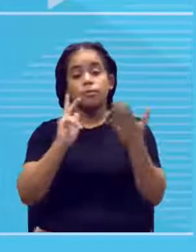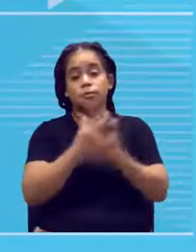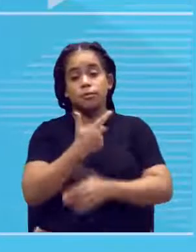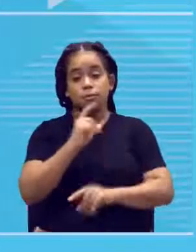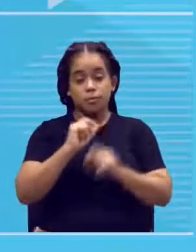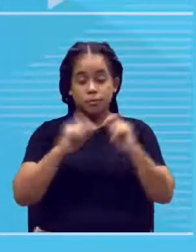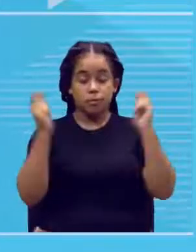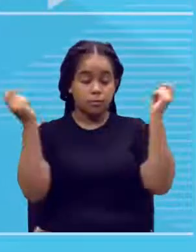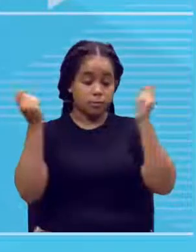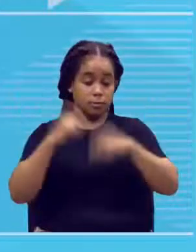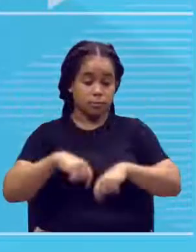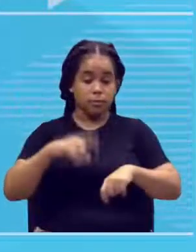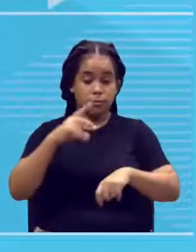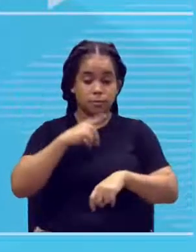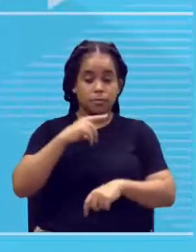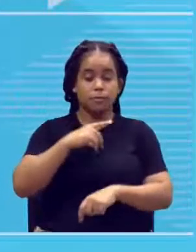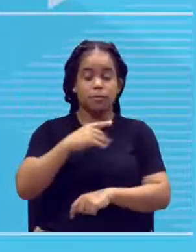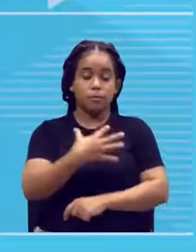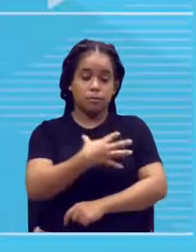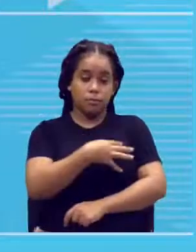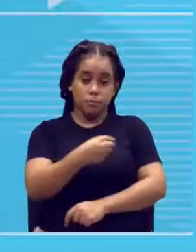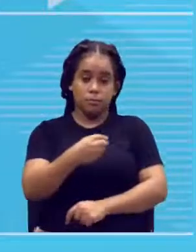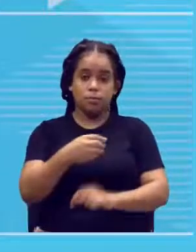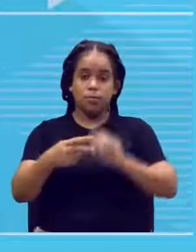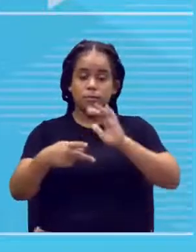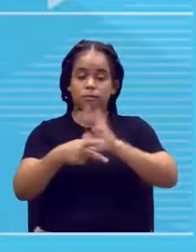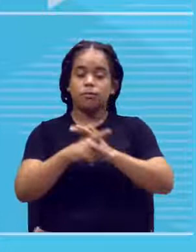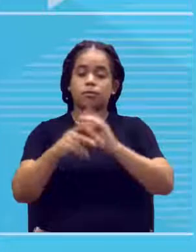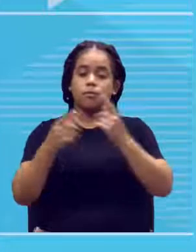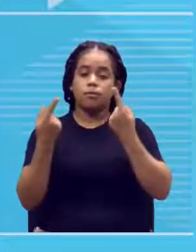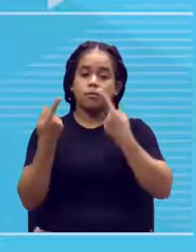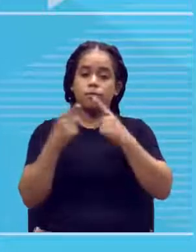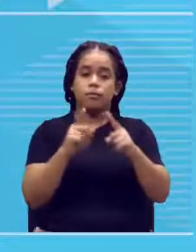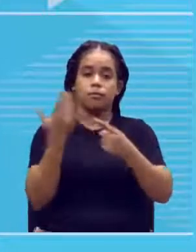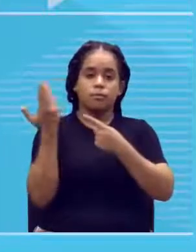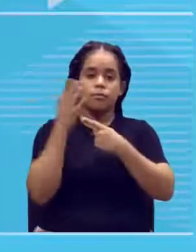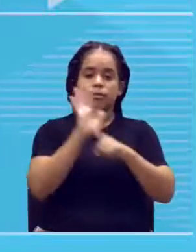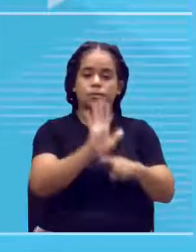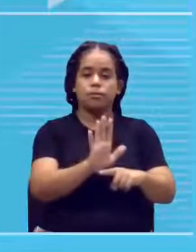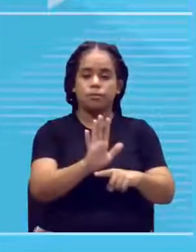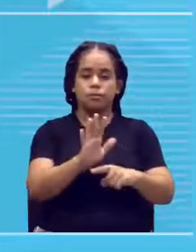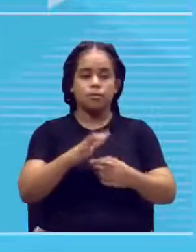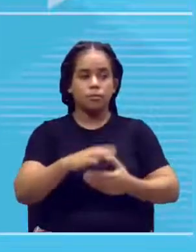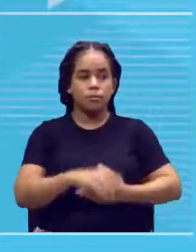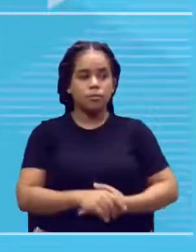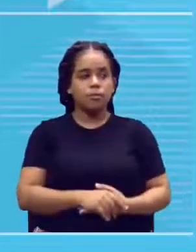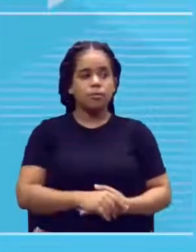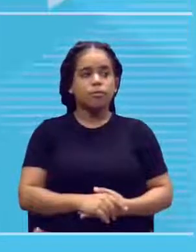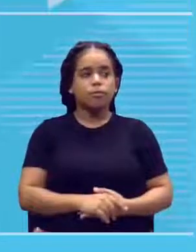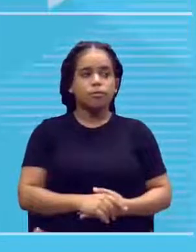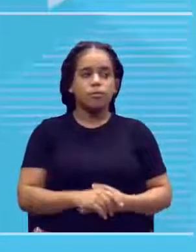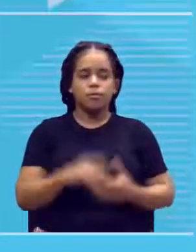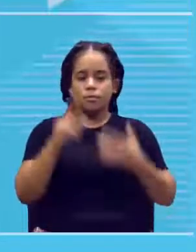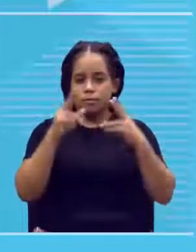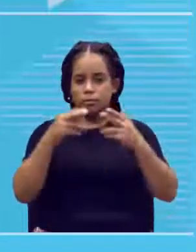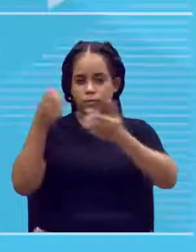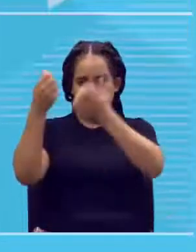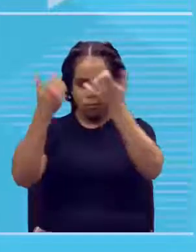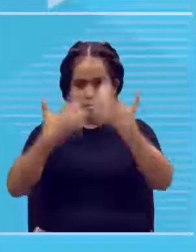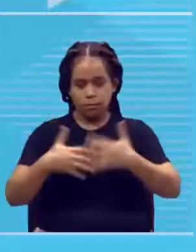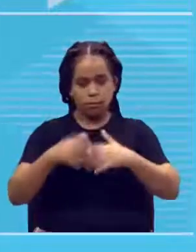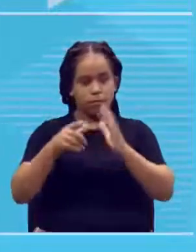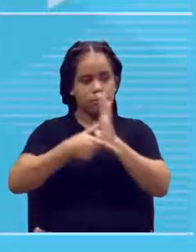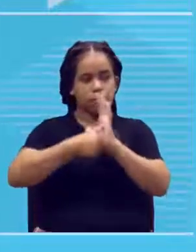probabilidade de vir uma criança recessiva, tá? Como eu estava falando para vocês, ó,